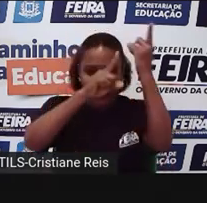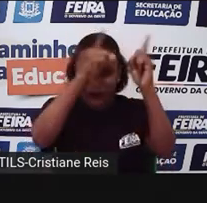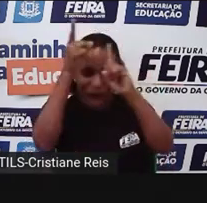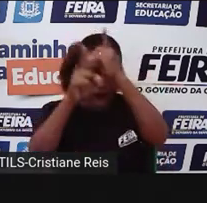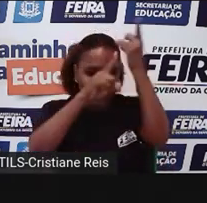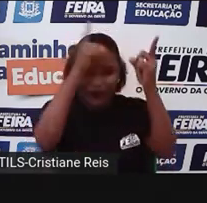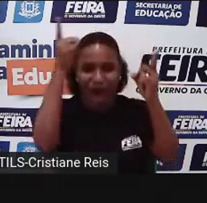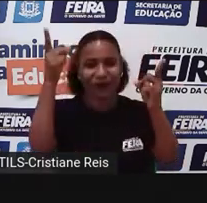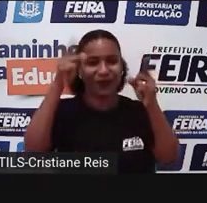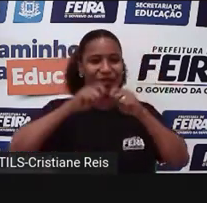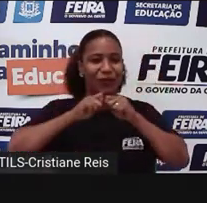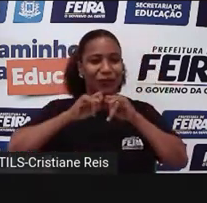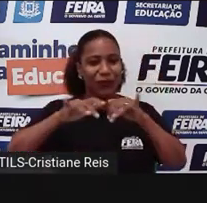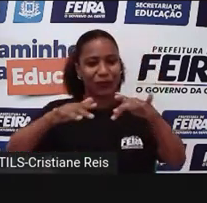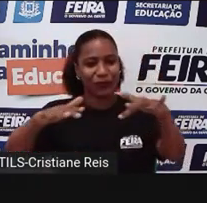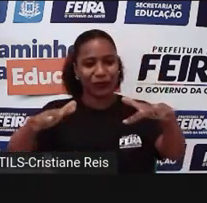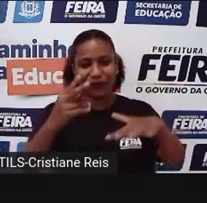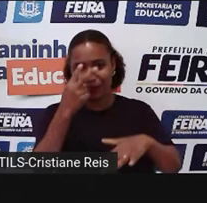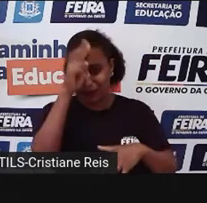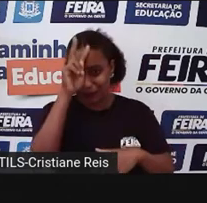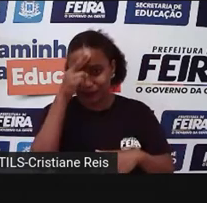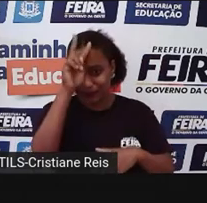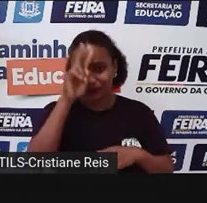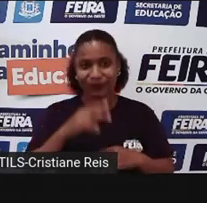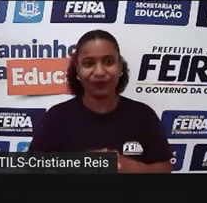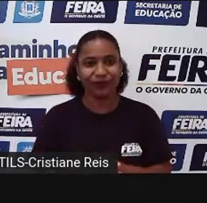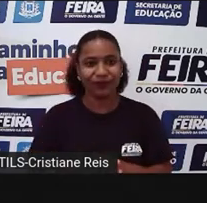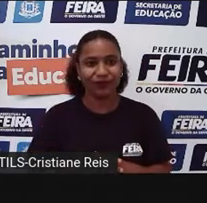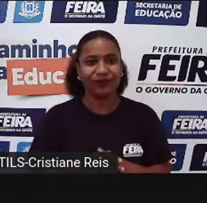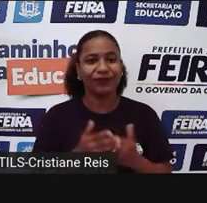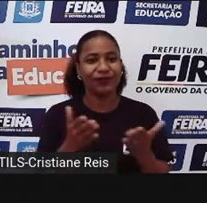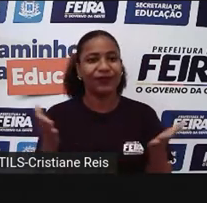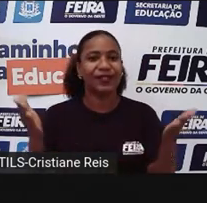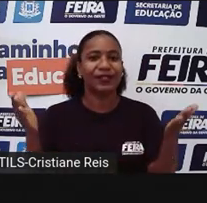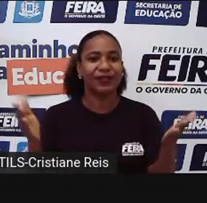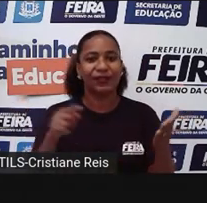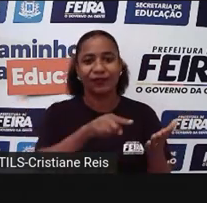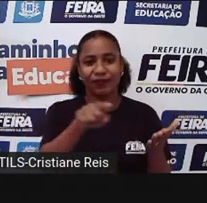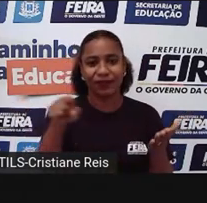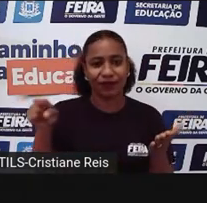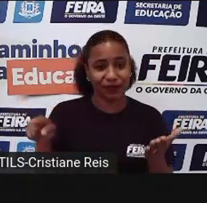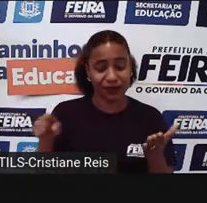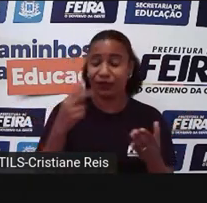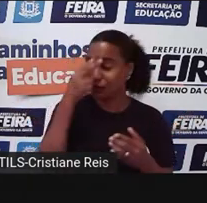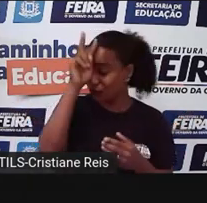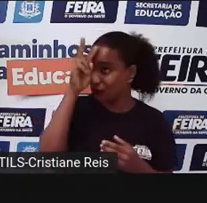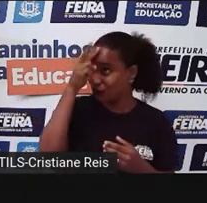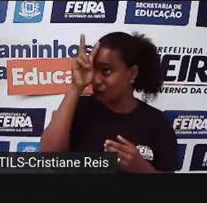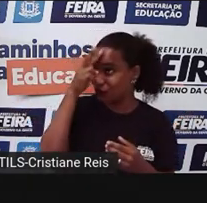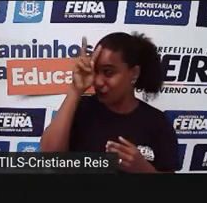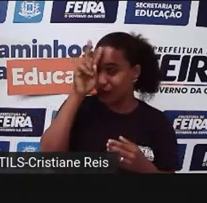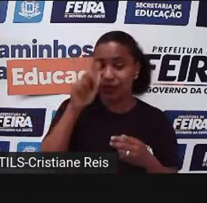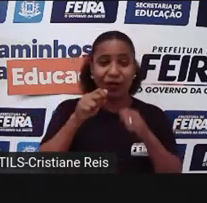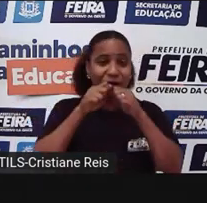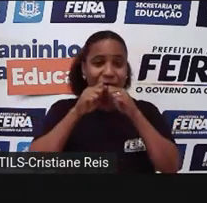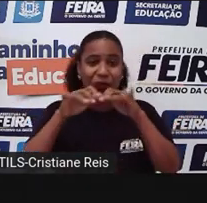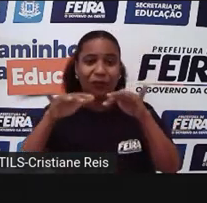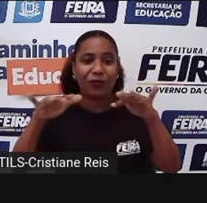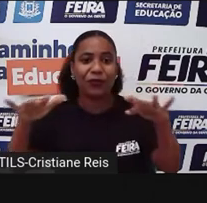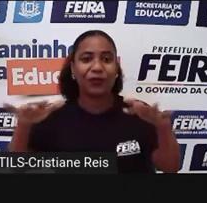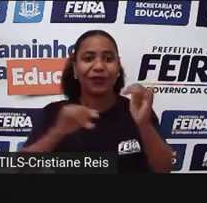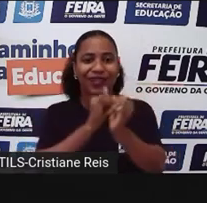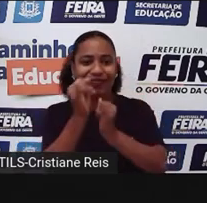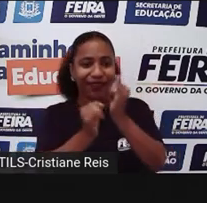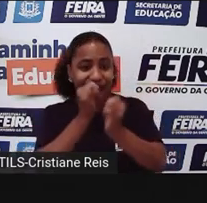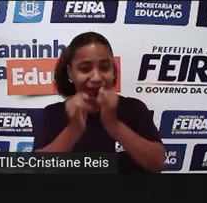distribui essas histórias. E eu peço a vocês, carinhosamente, que distribuam essas histórias, que procurem essas histórias na internet,